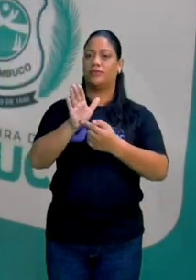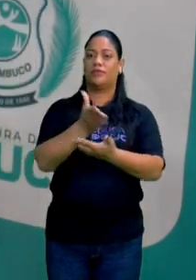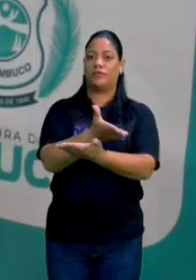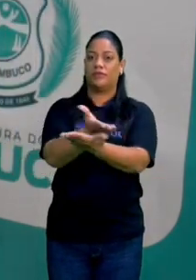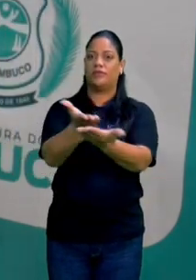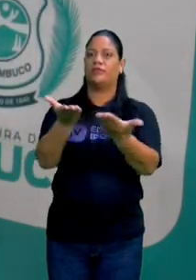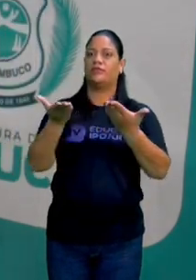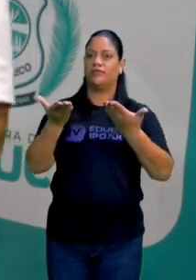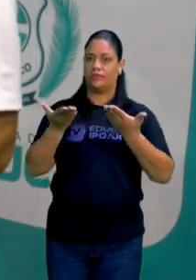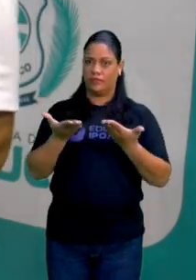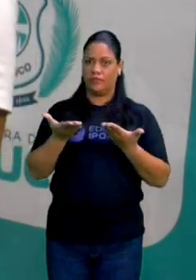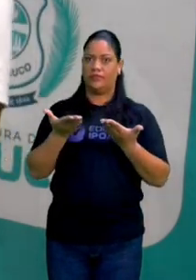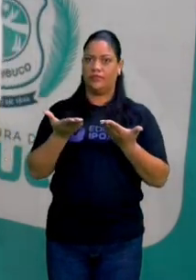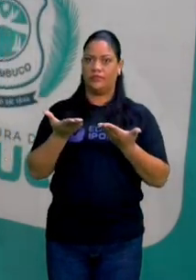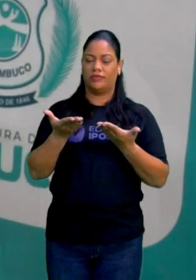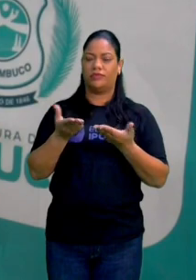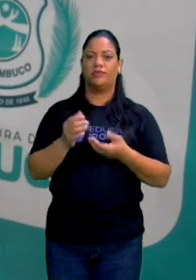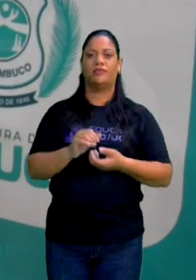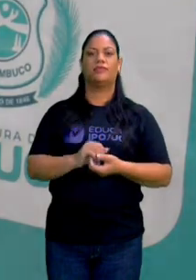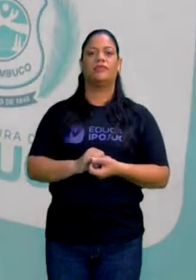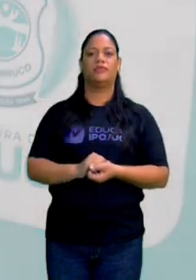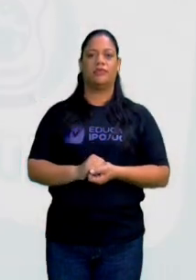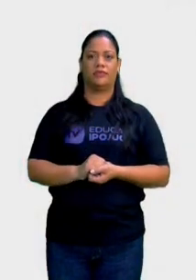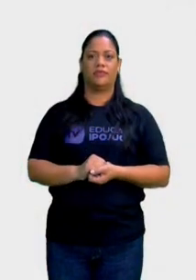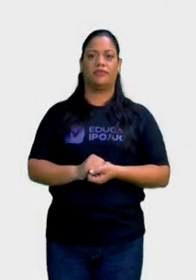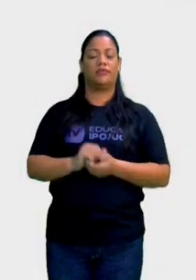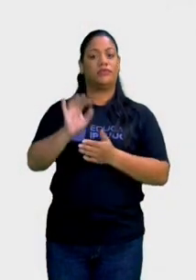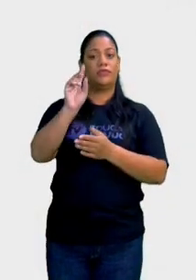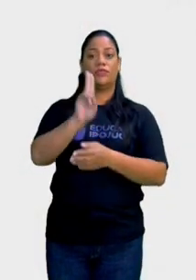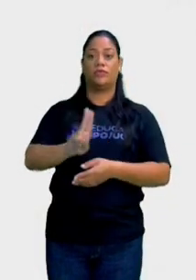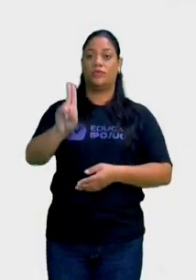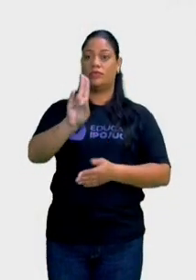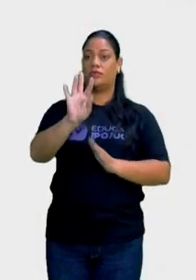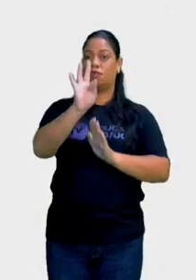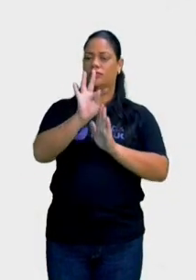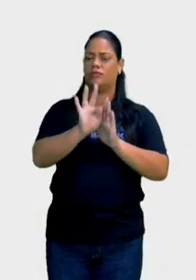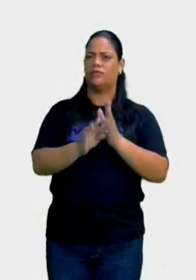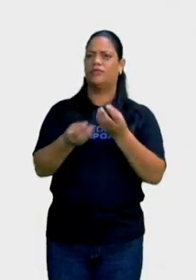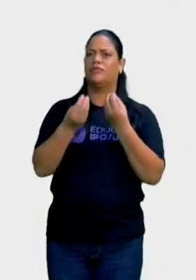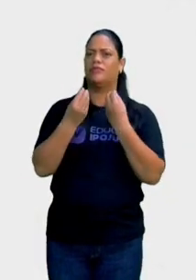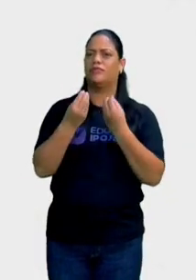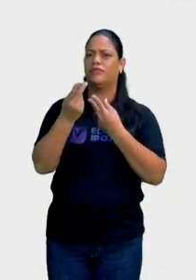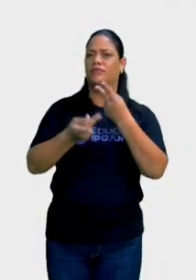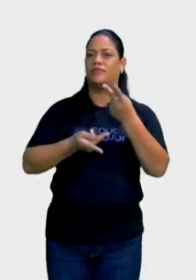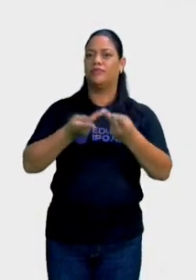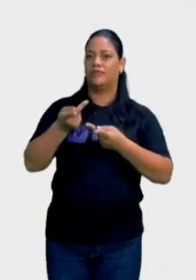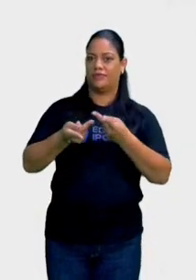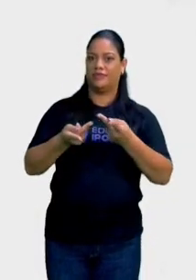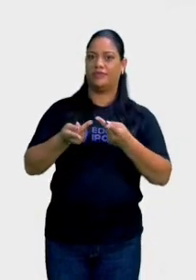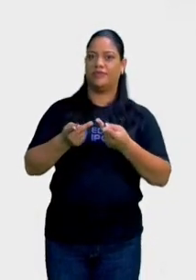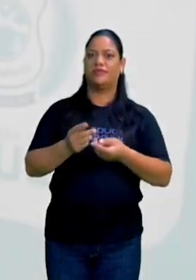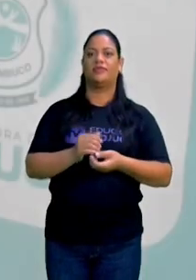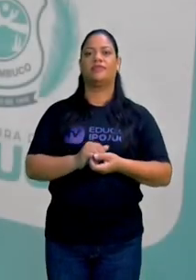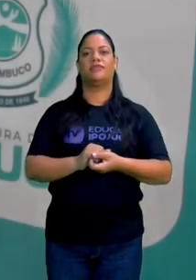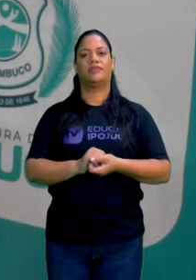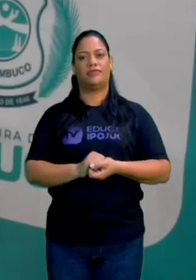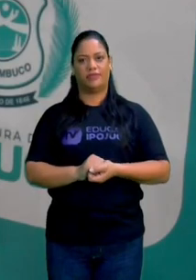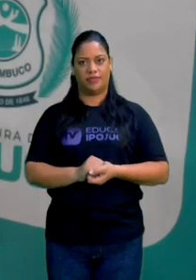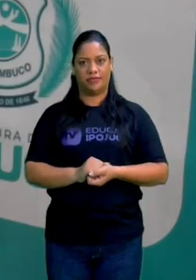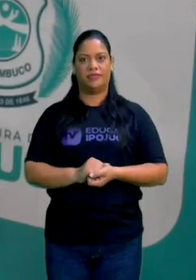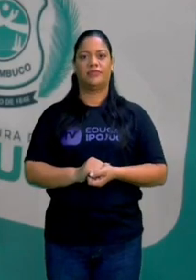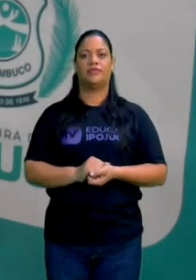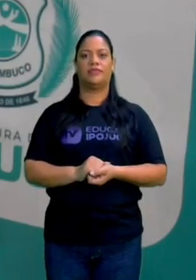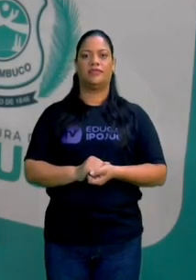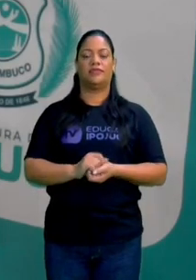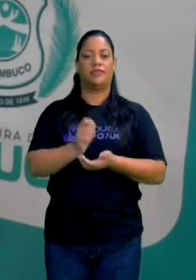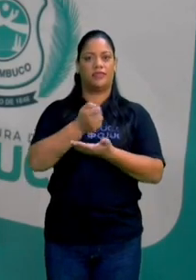dizer algo, ou por meio de um texto. E como é que ele vai falar? Como é que ele vai fazer a narrativa? Aí vem a